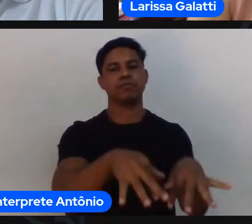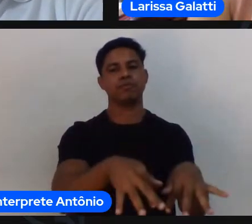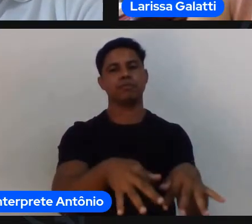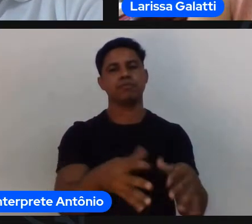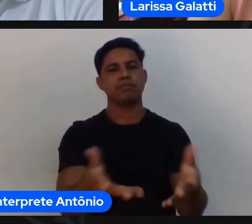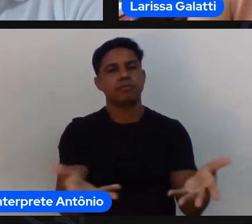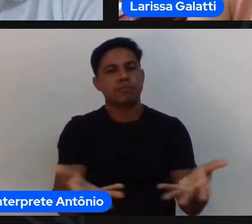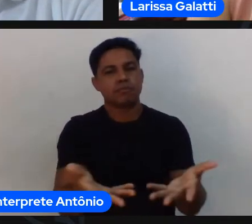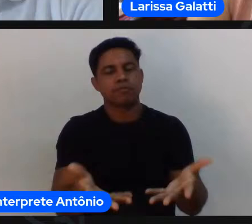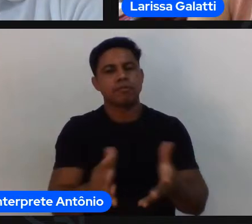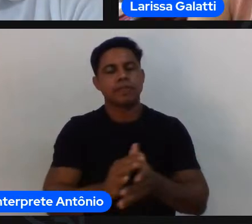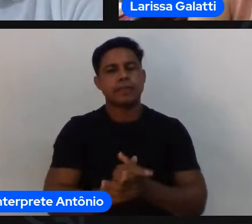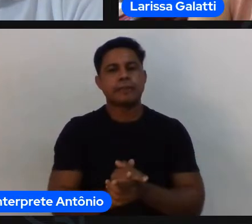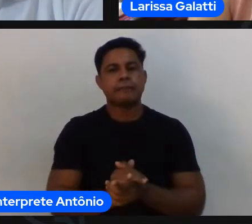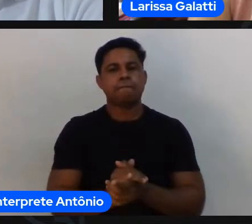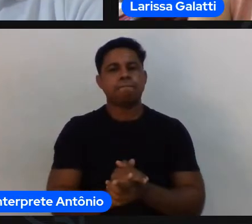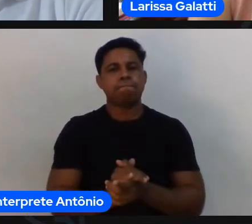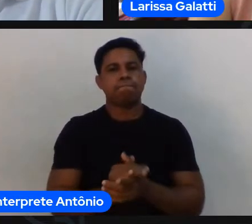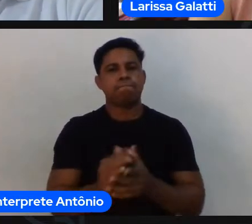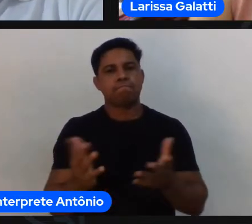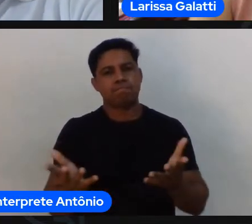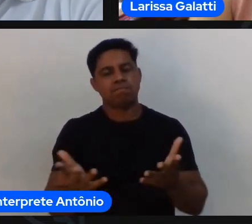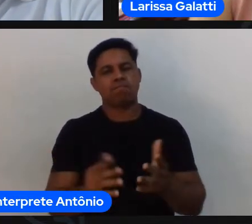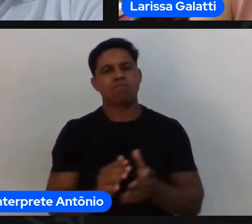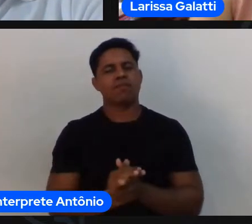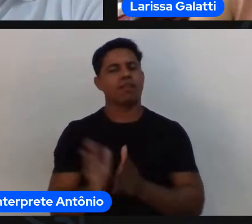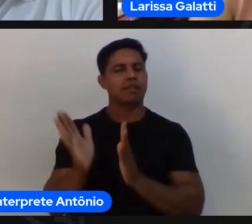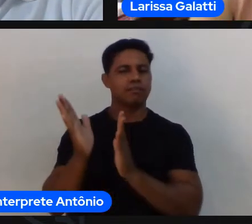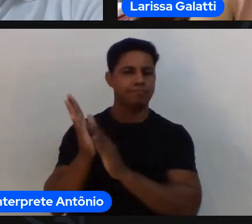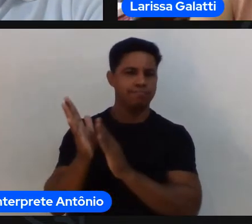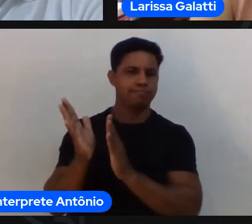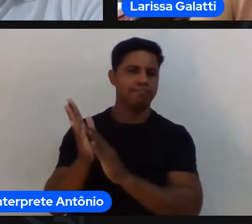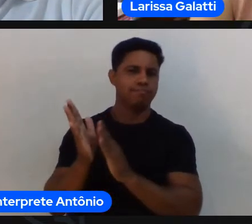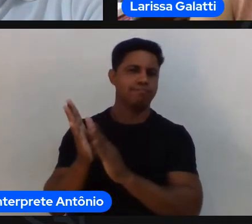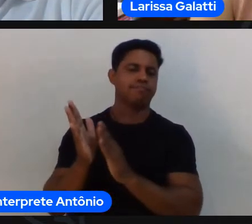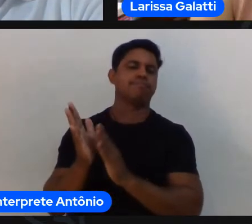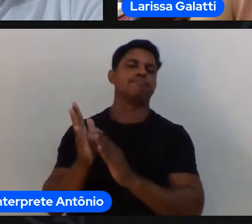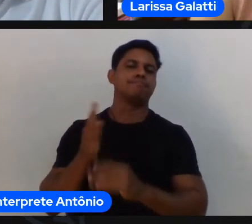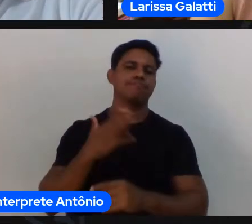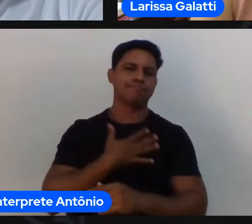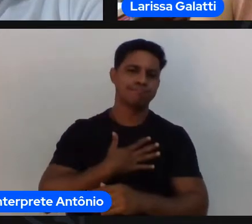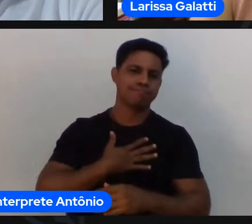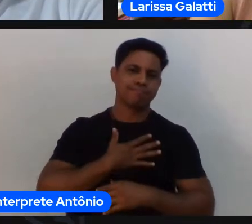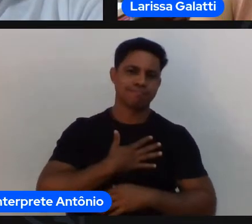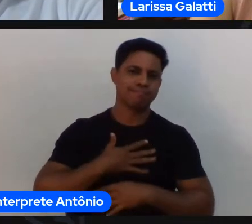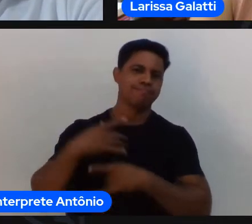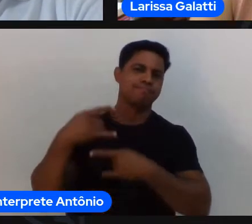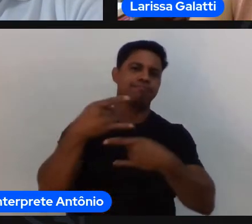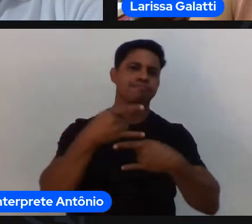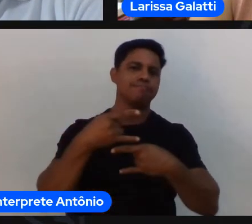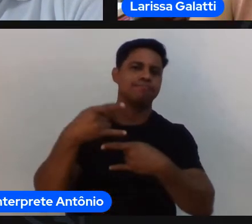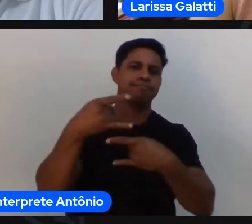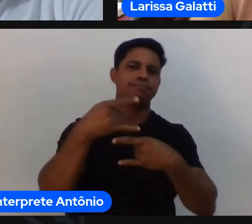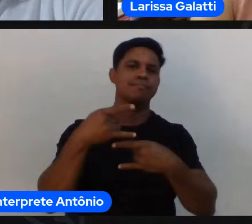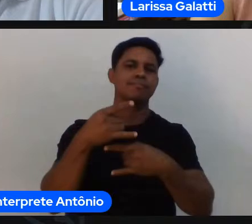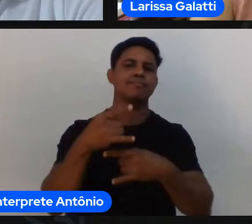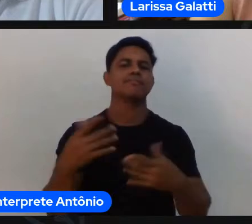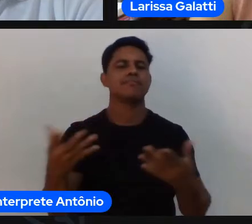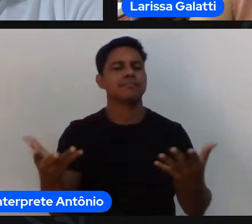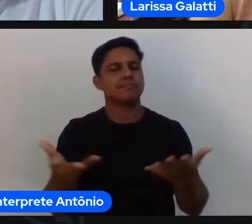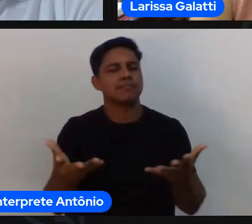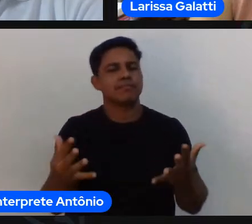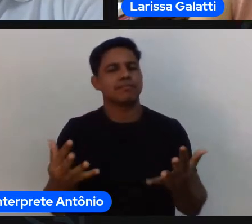aqui não podia ser diferente adoraram acho que foi muito importante principalmente na aplicabilidade né no